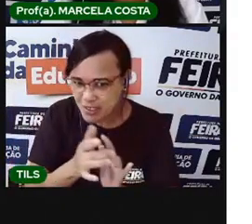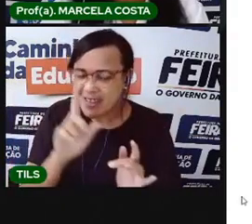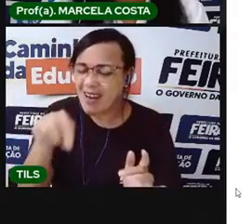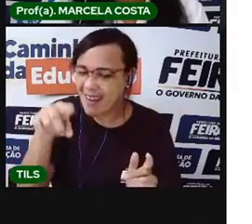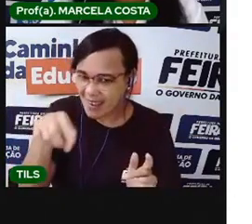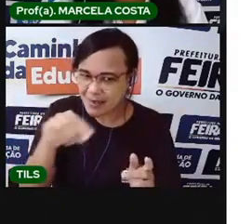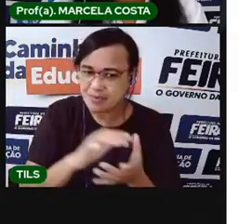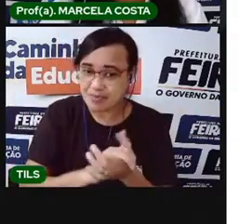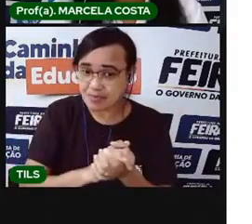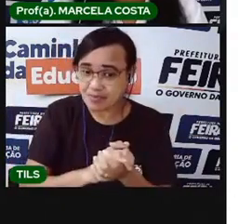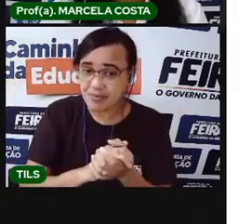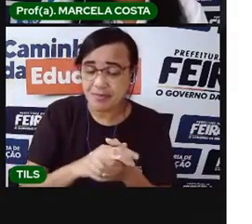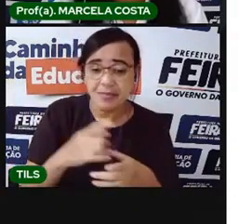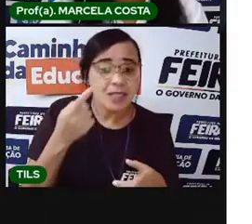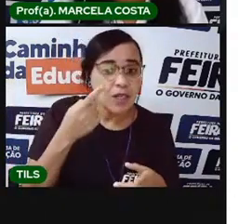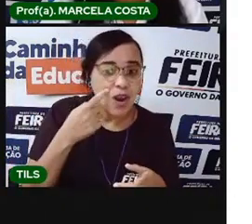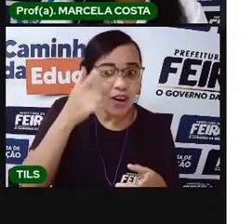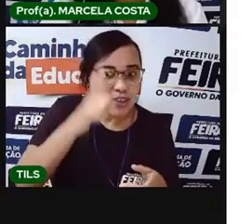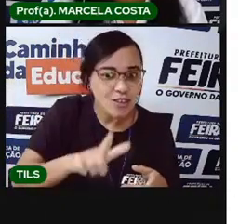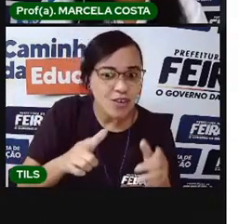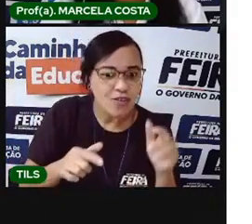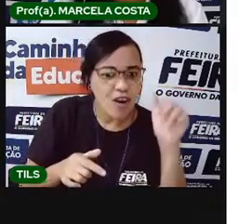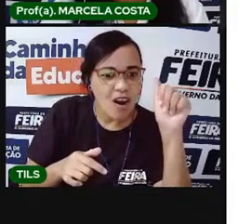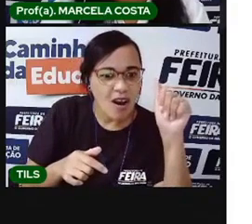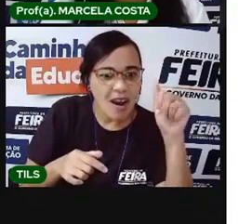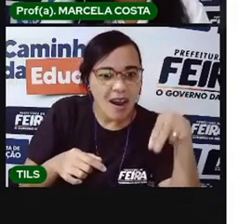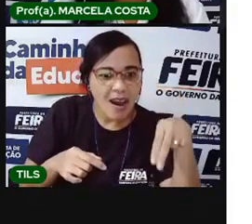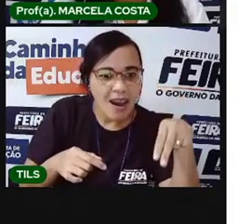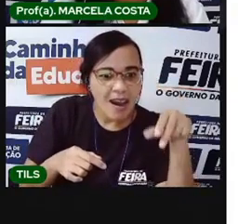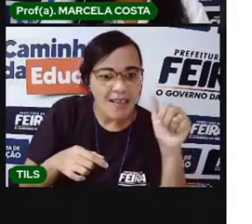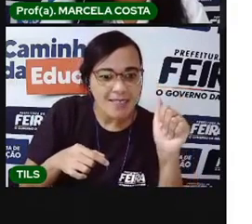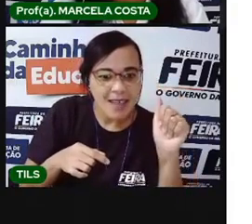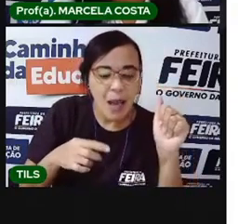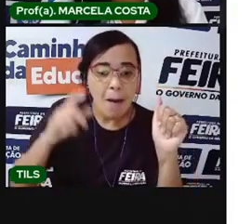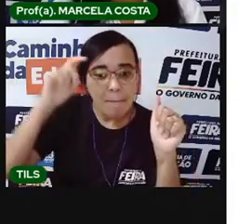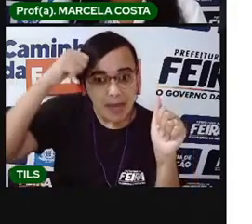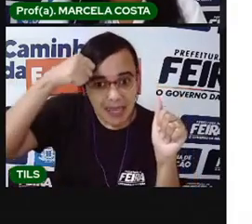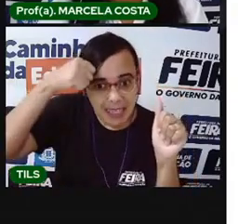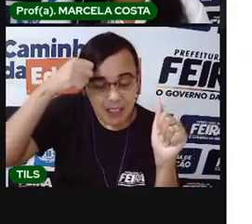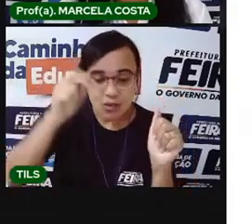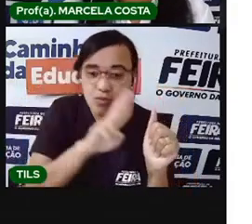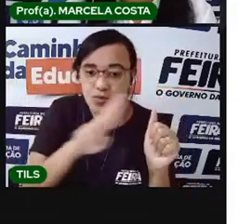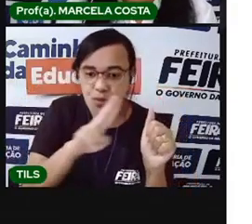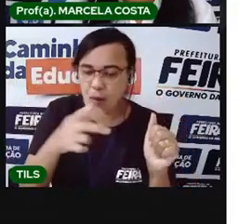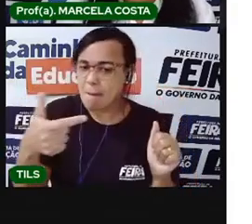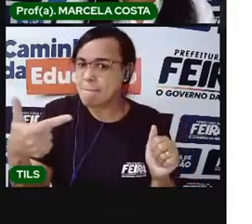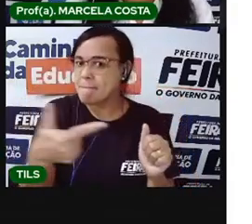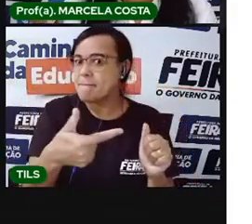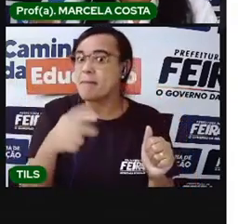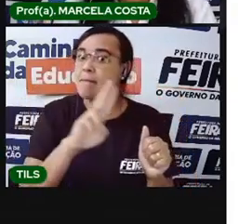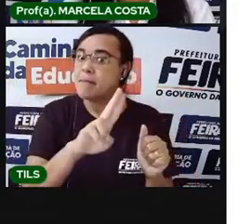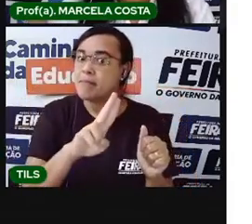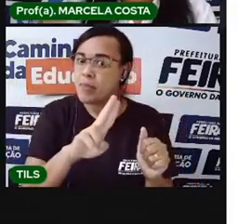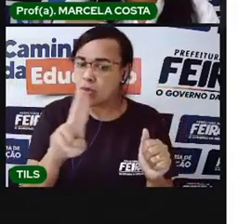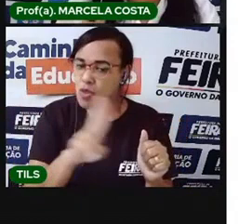Vamos para o outro exemplo? Ana Machado Lira. Machado Lira